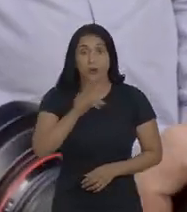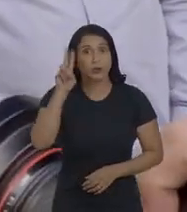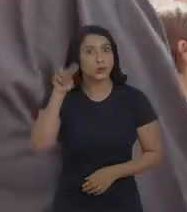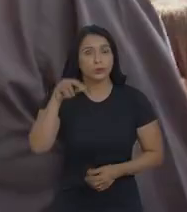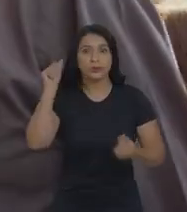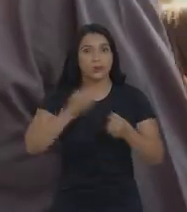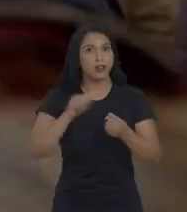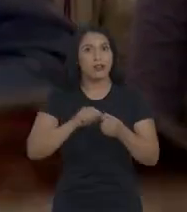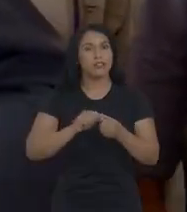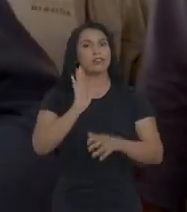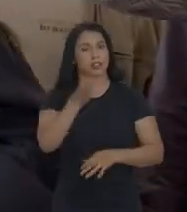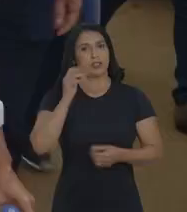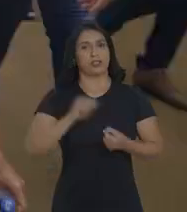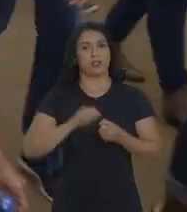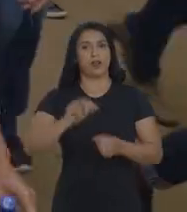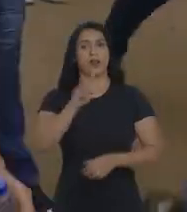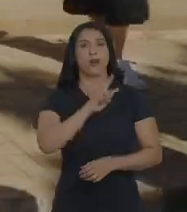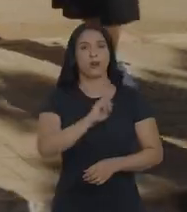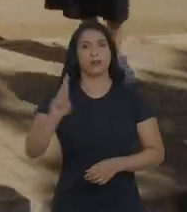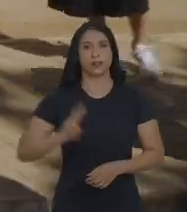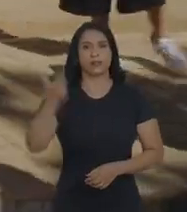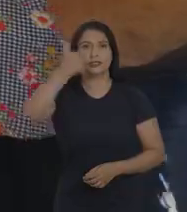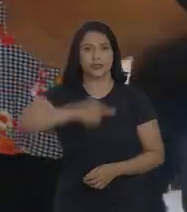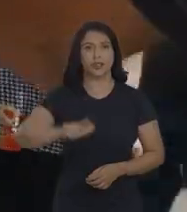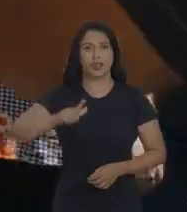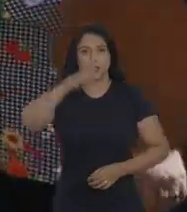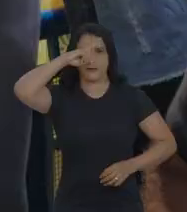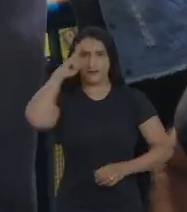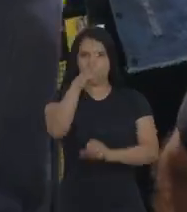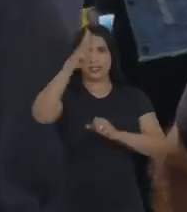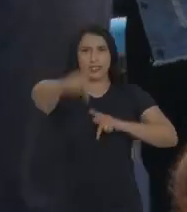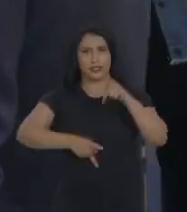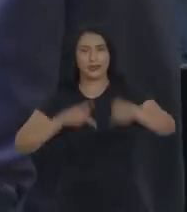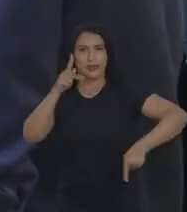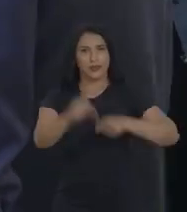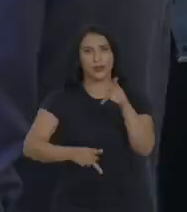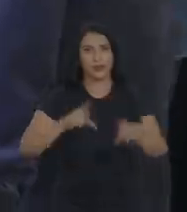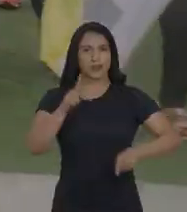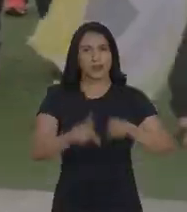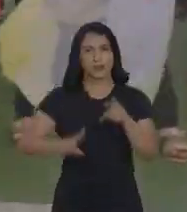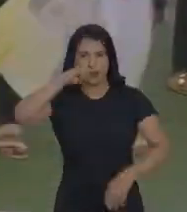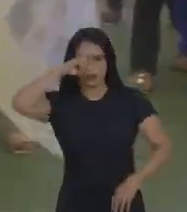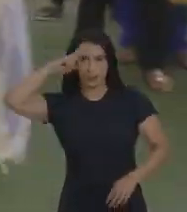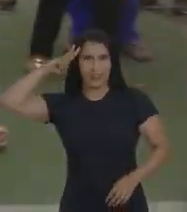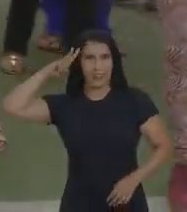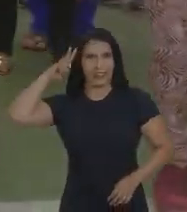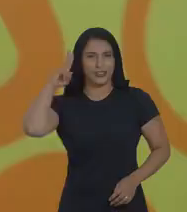Parabéns, porque o homem nunca tinha feito aquilo que você fez. É Rodrigo, de novo, com a força do povo!